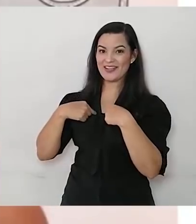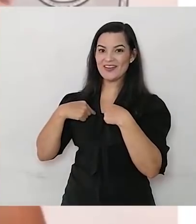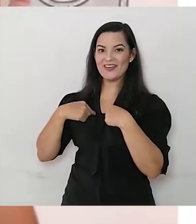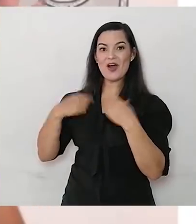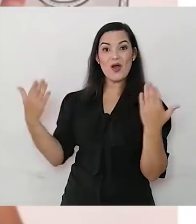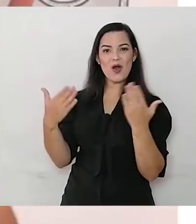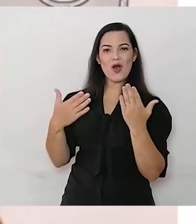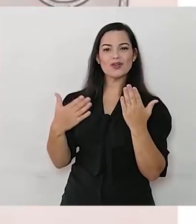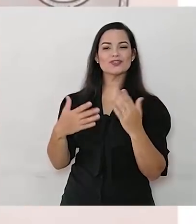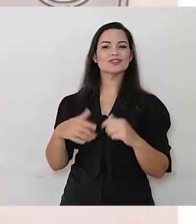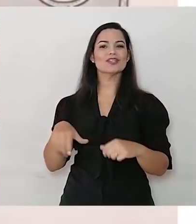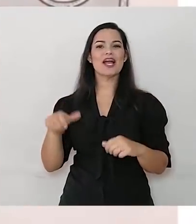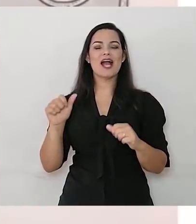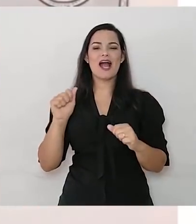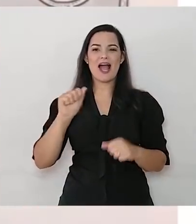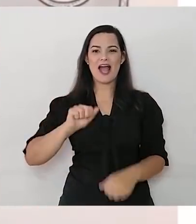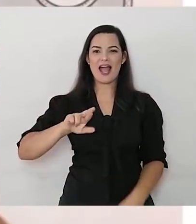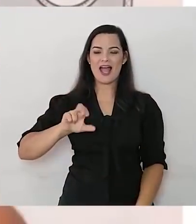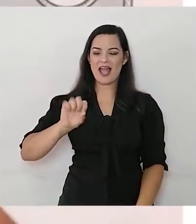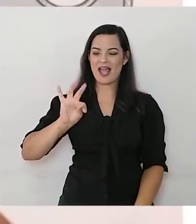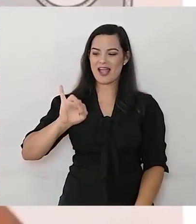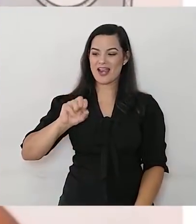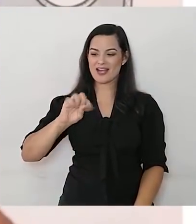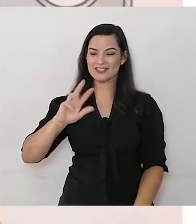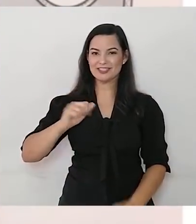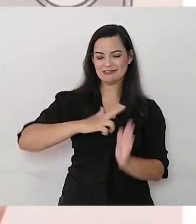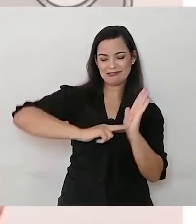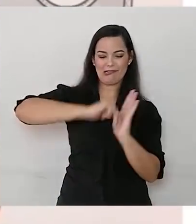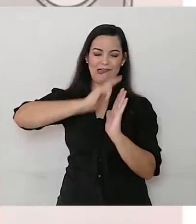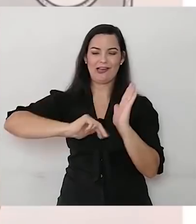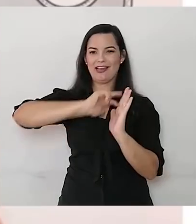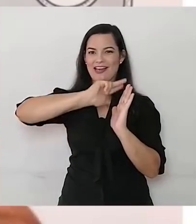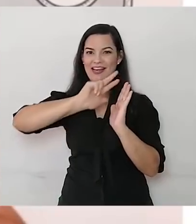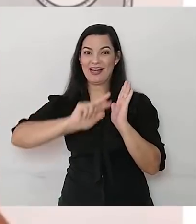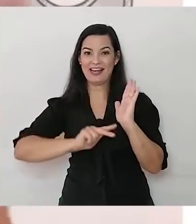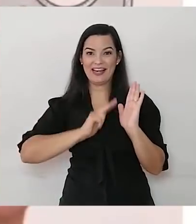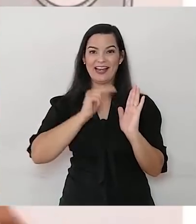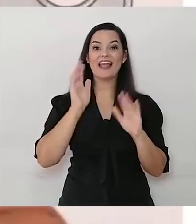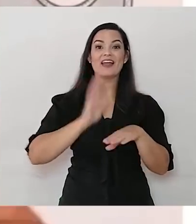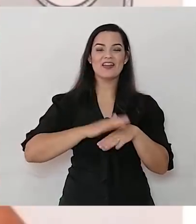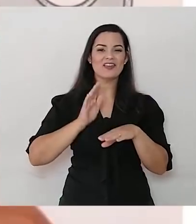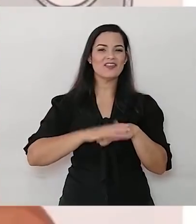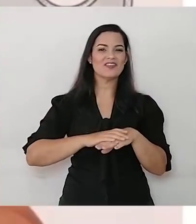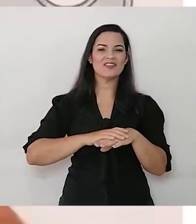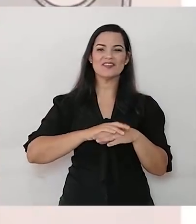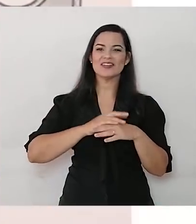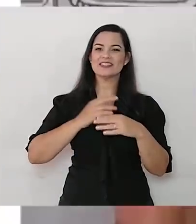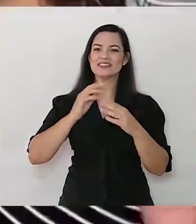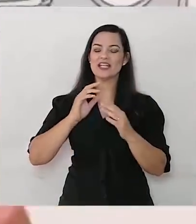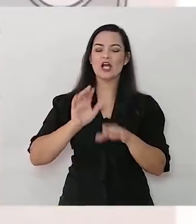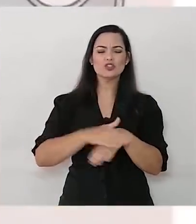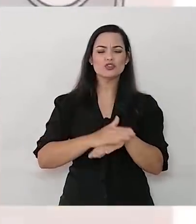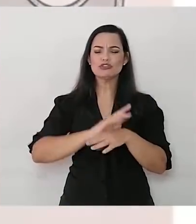grandes artistas das joaninhas. Seremos os pintores que pintaremos e faremos várias